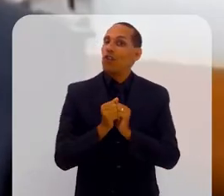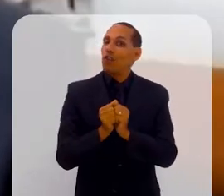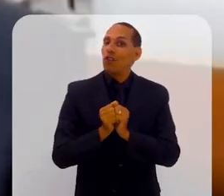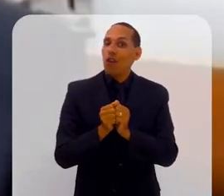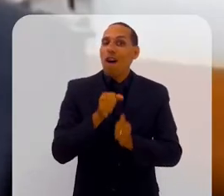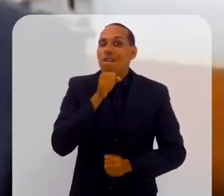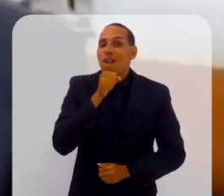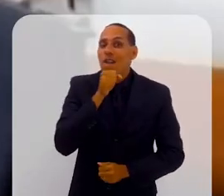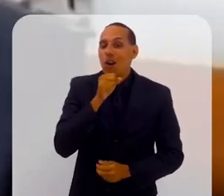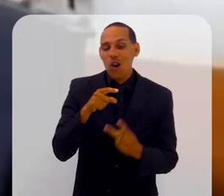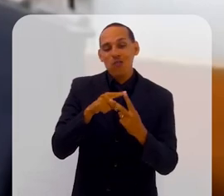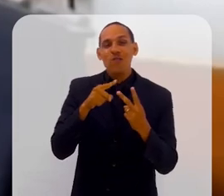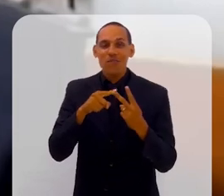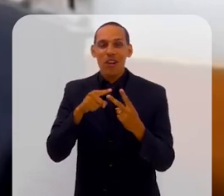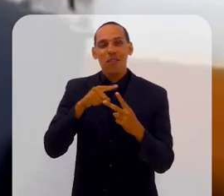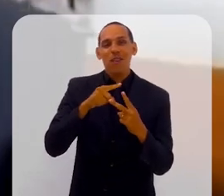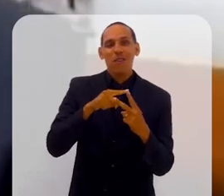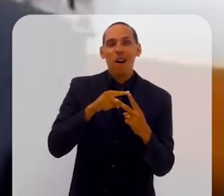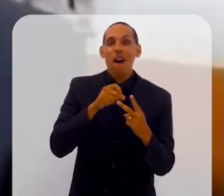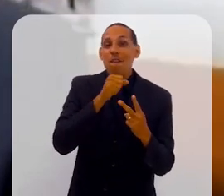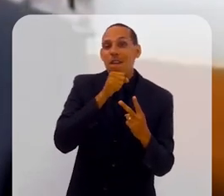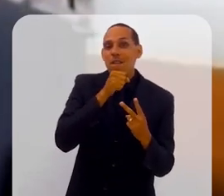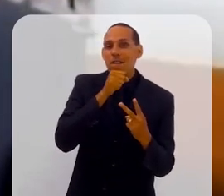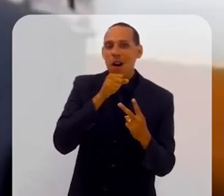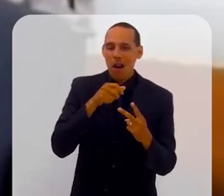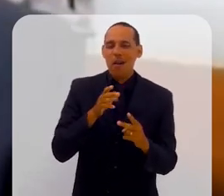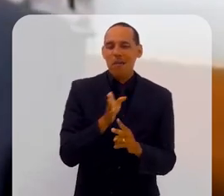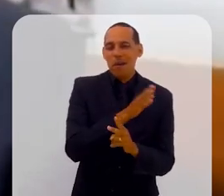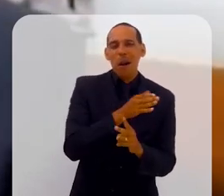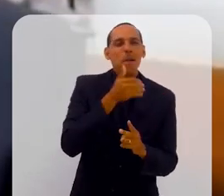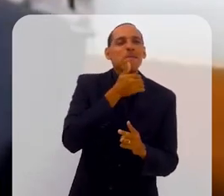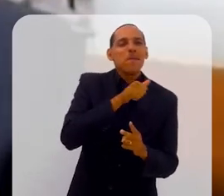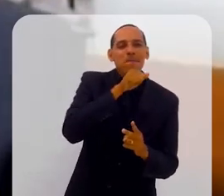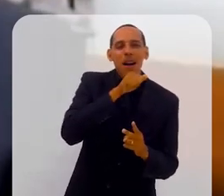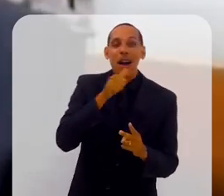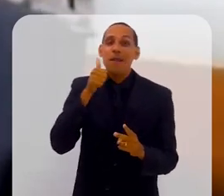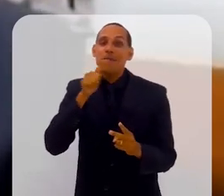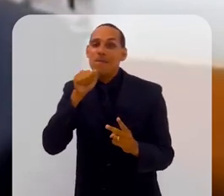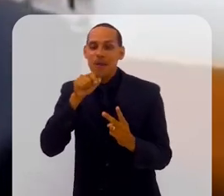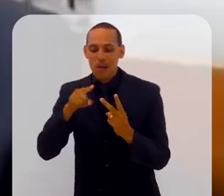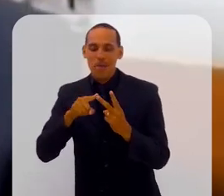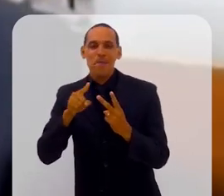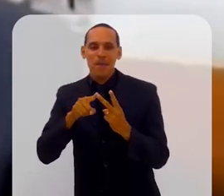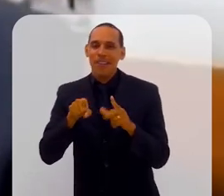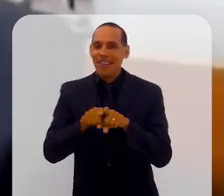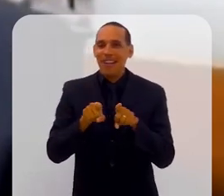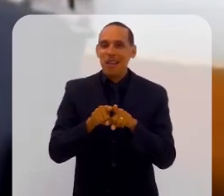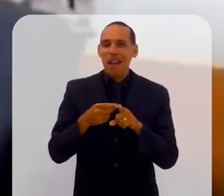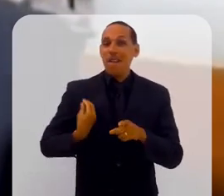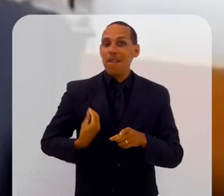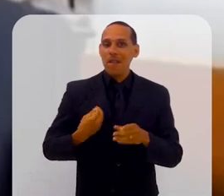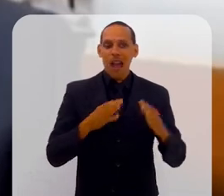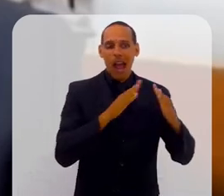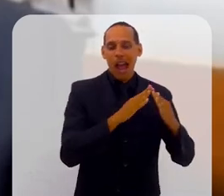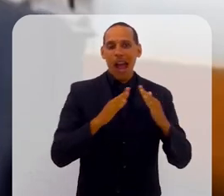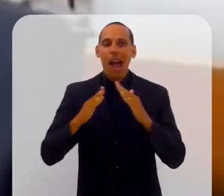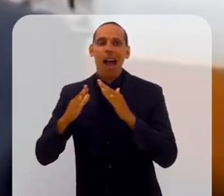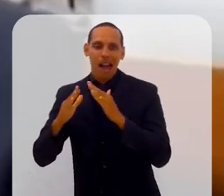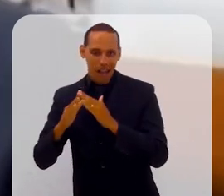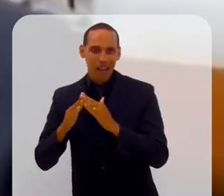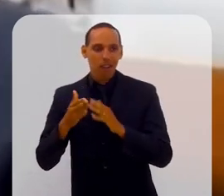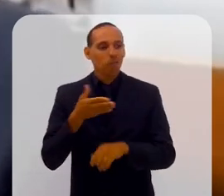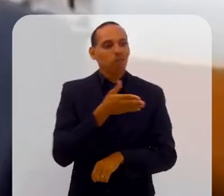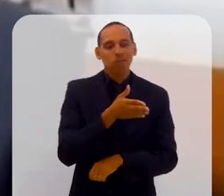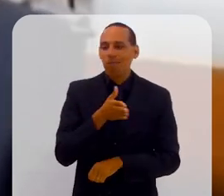morar com minhas duas avós. Morei primeiro com minha avó paterna e depois com minha avó materna. Na casa da minha avó materna, no quintal,